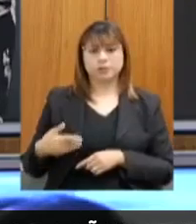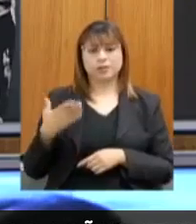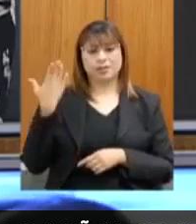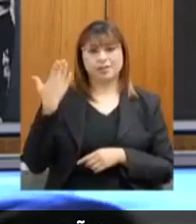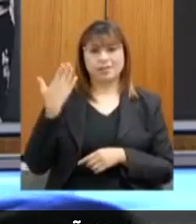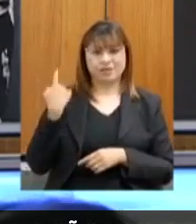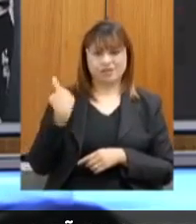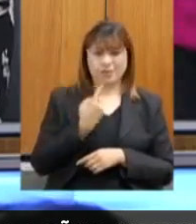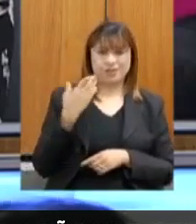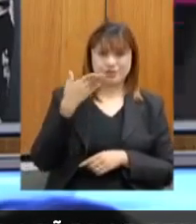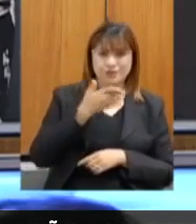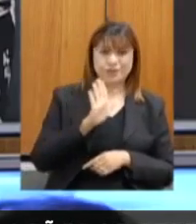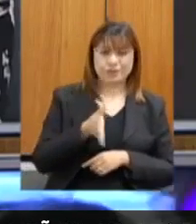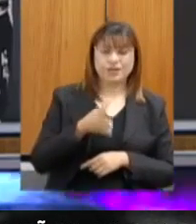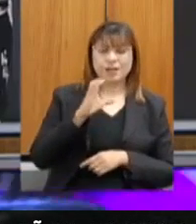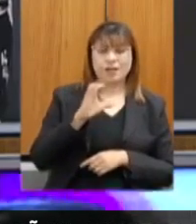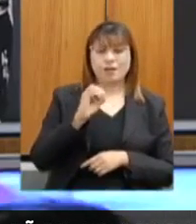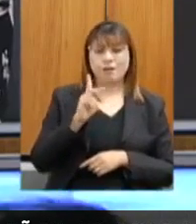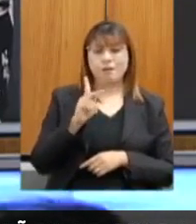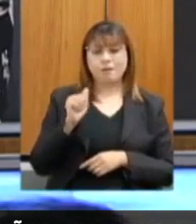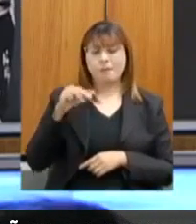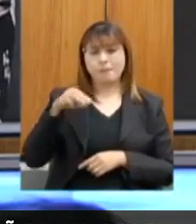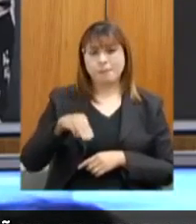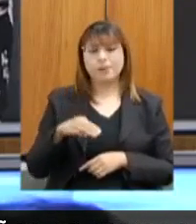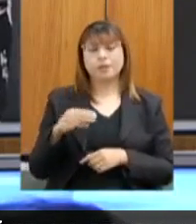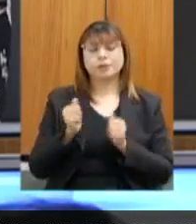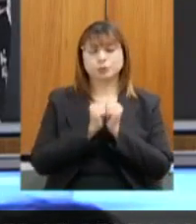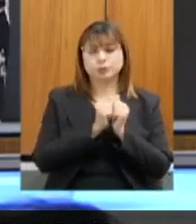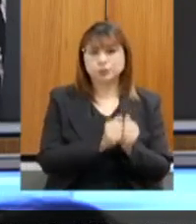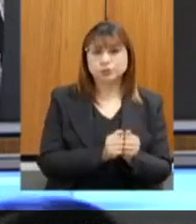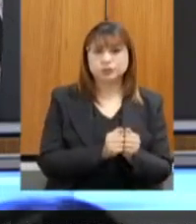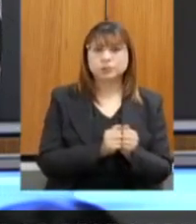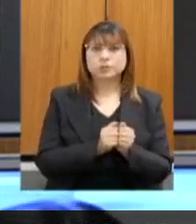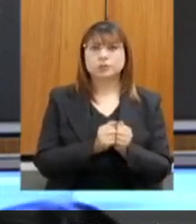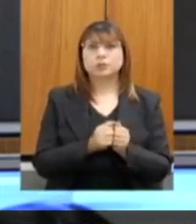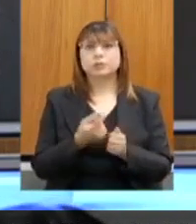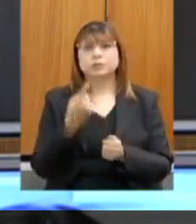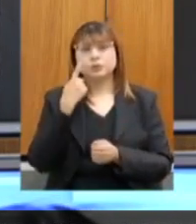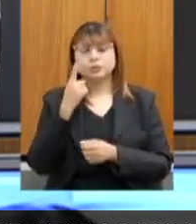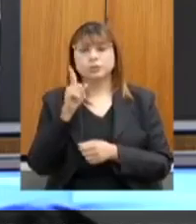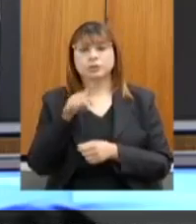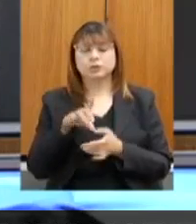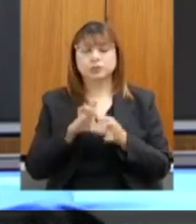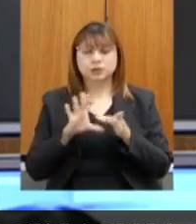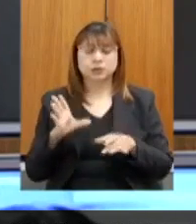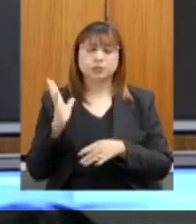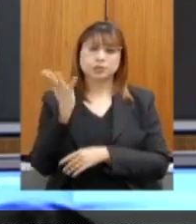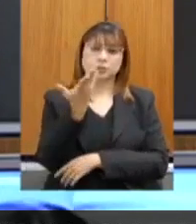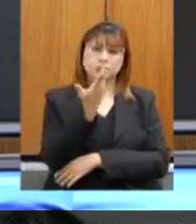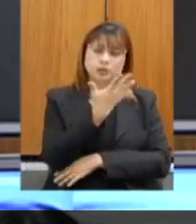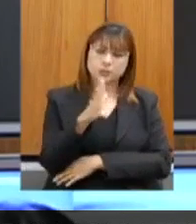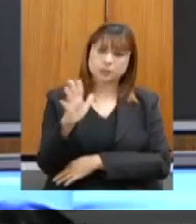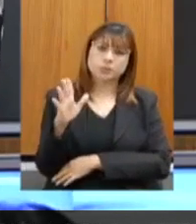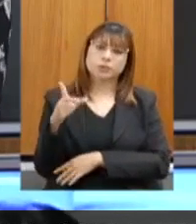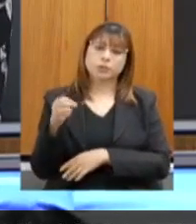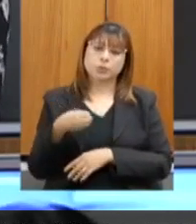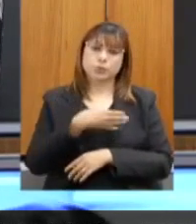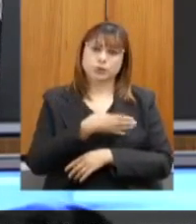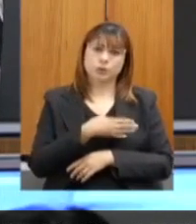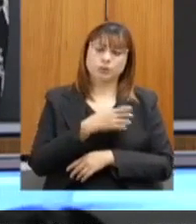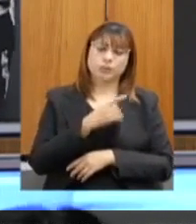alterar a deliberação normativa de licenciamento ambiental através da nova deliberação normativa